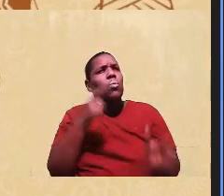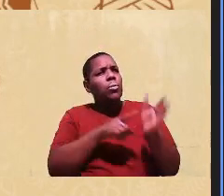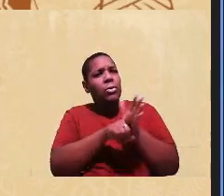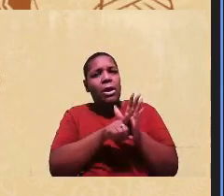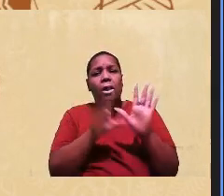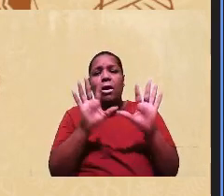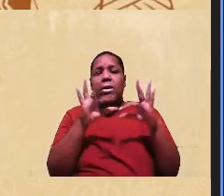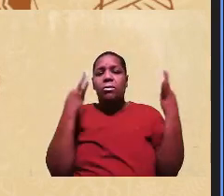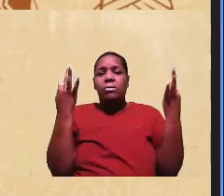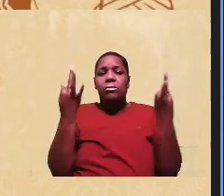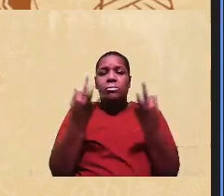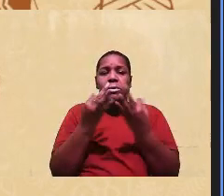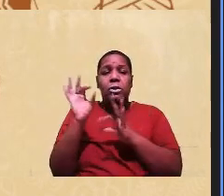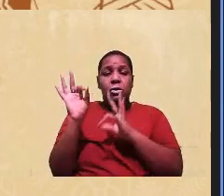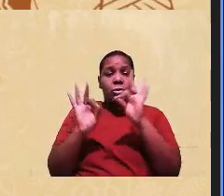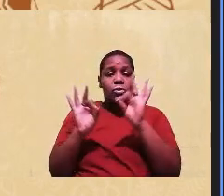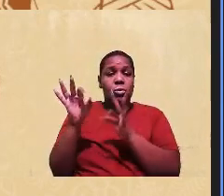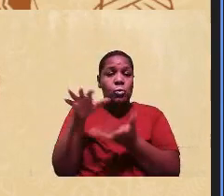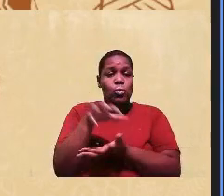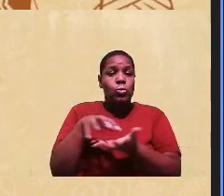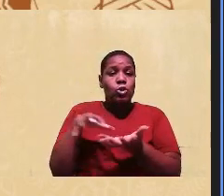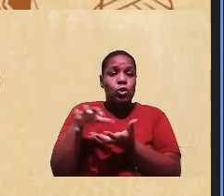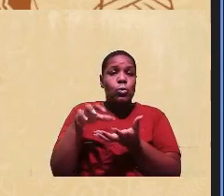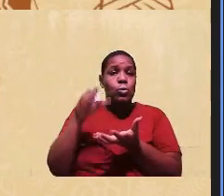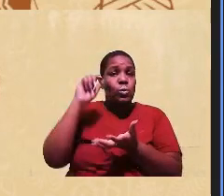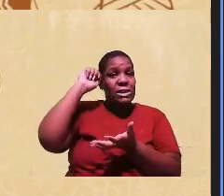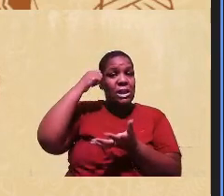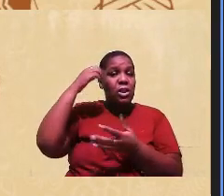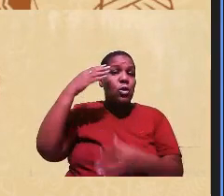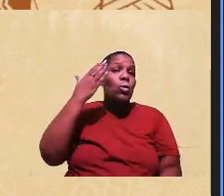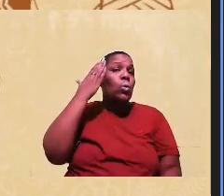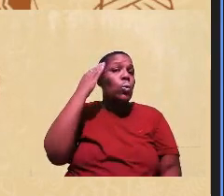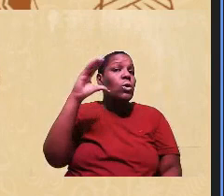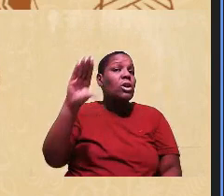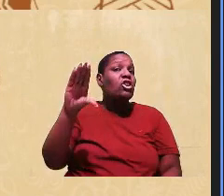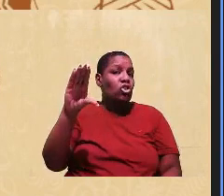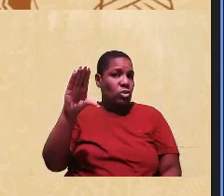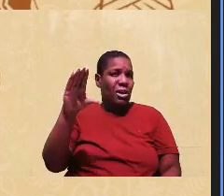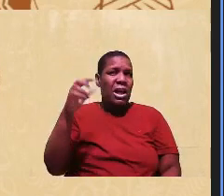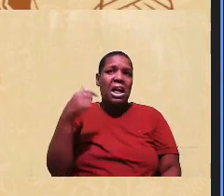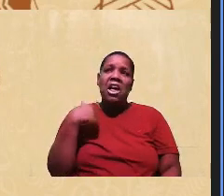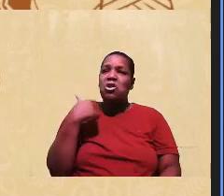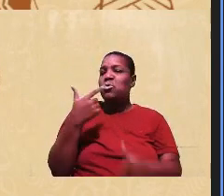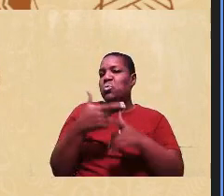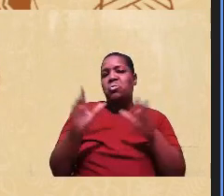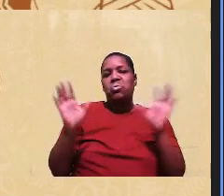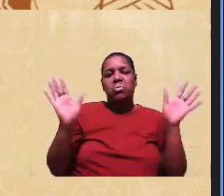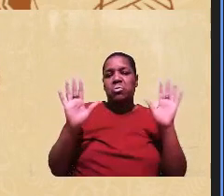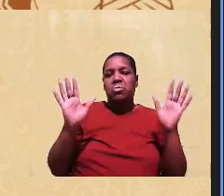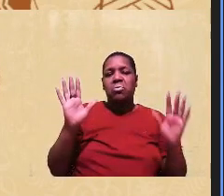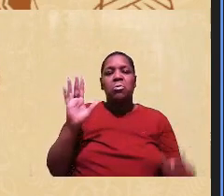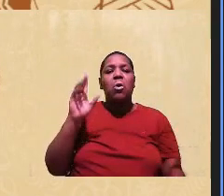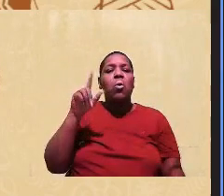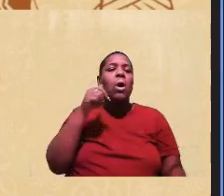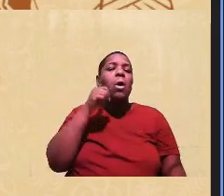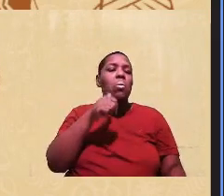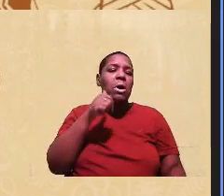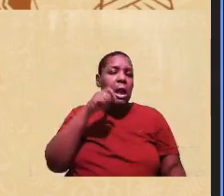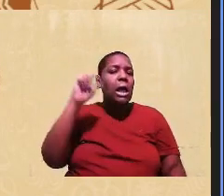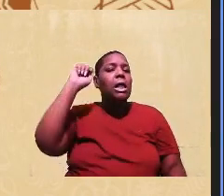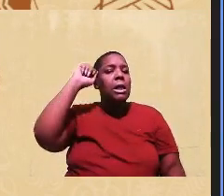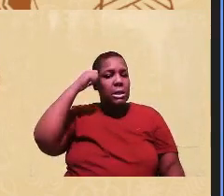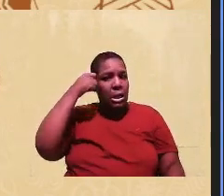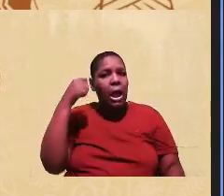que ajudou a reorganizar o movimento negro em Curitiba, então, eu nunca tive nenhum problema de achar que eu sou uma mulher negra, não obstante a